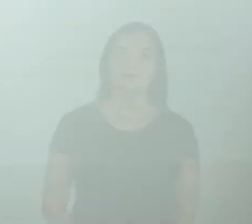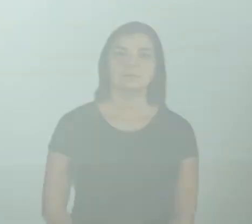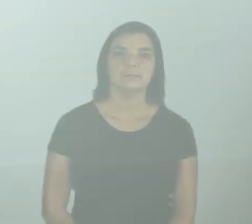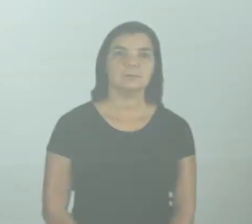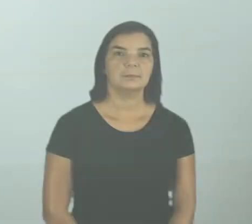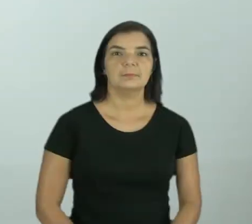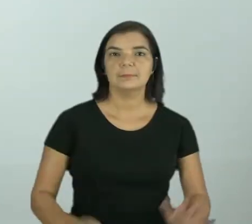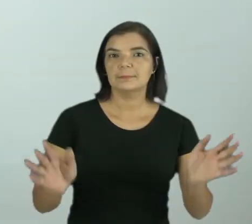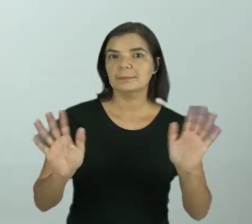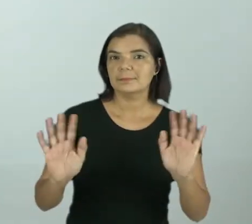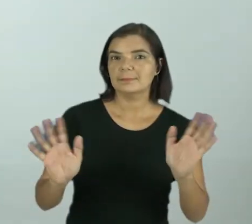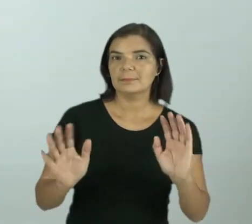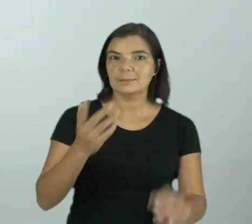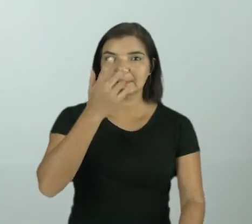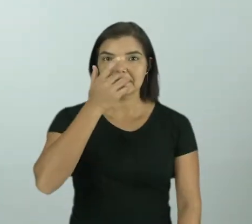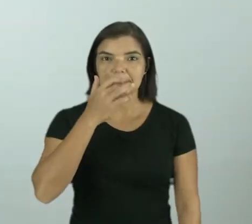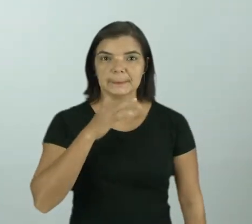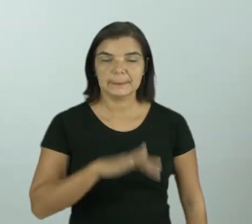Olá,